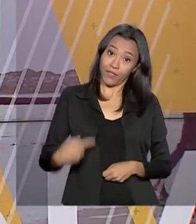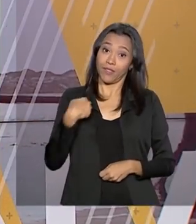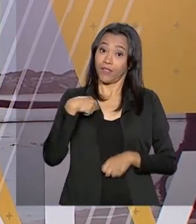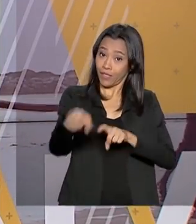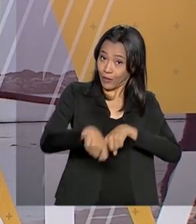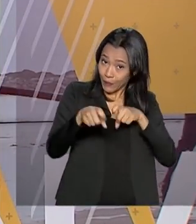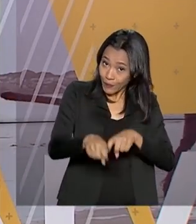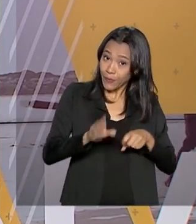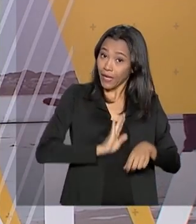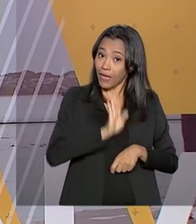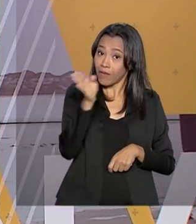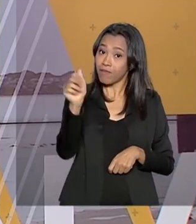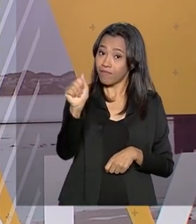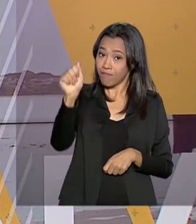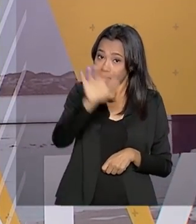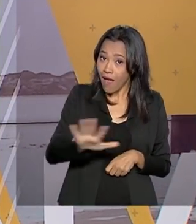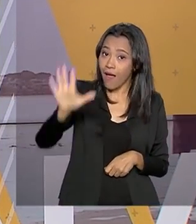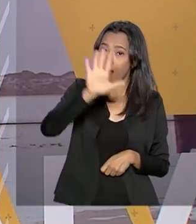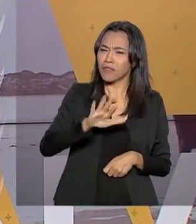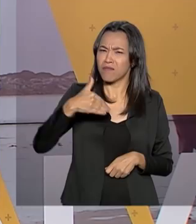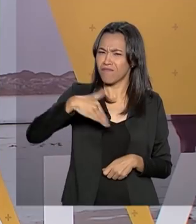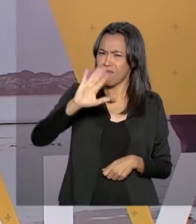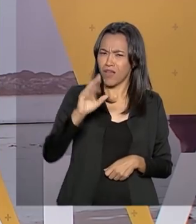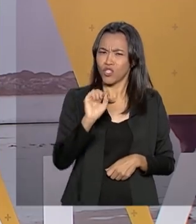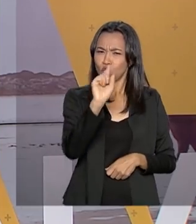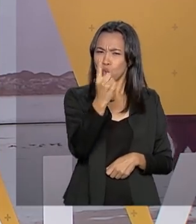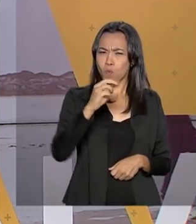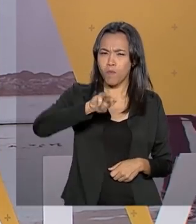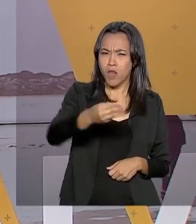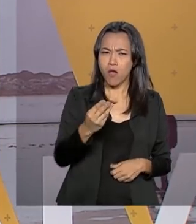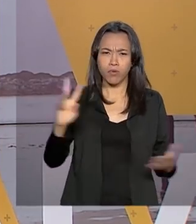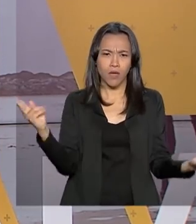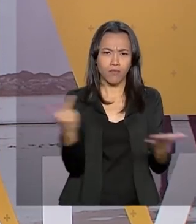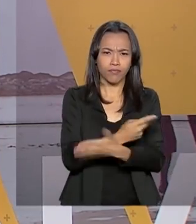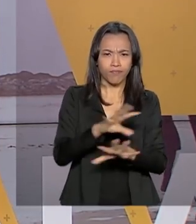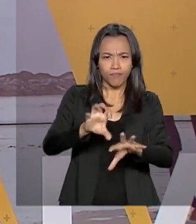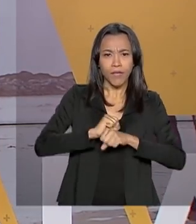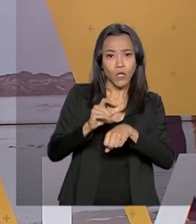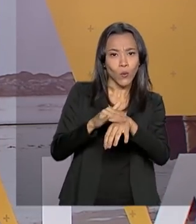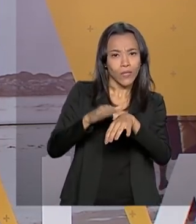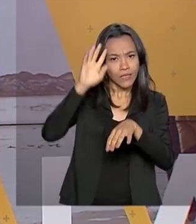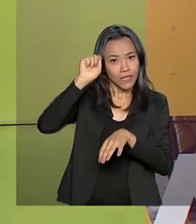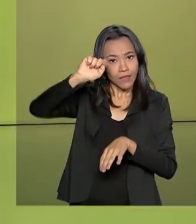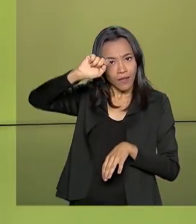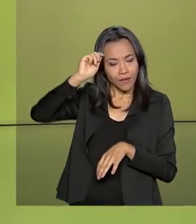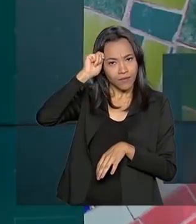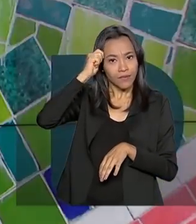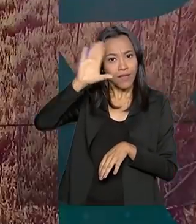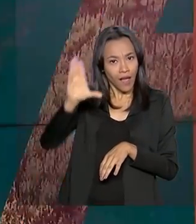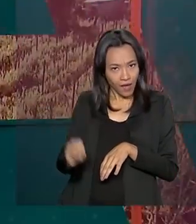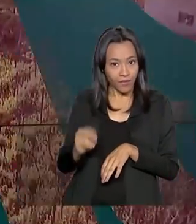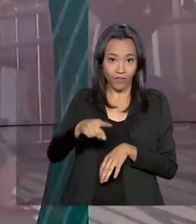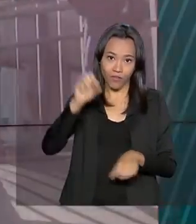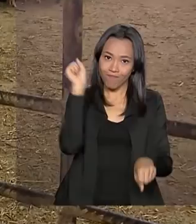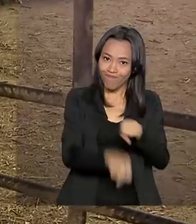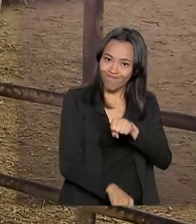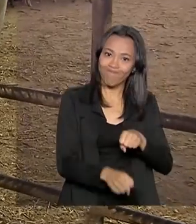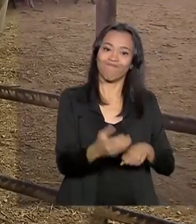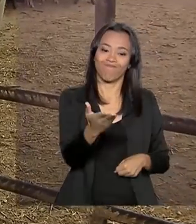Cristina, à Ásia. Mais de um milhão de suínos afetados pela peste africana foram abatidos por produtores chineses.